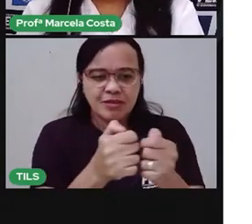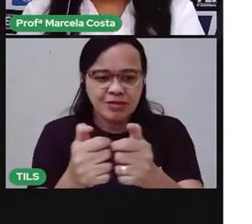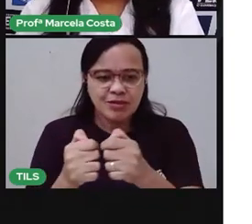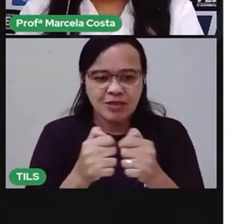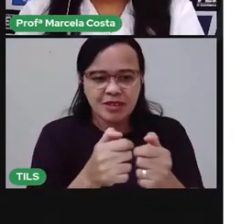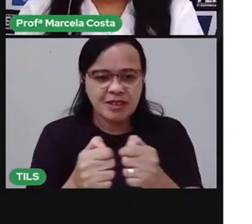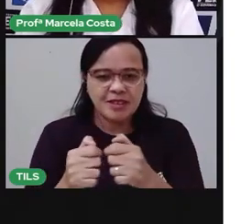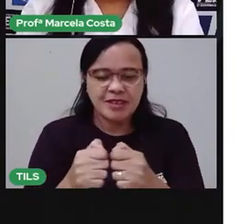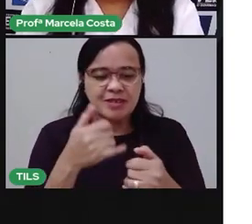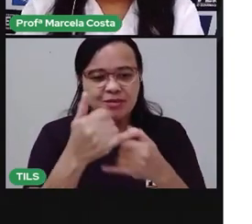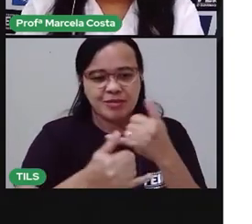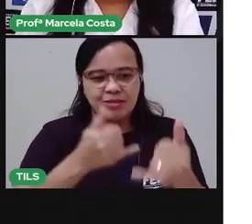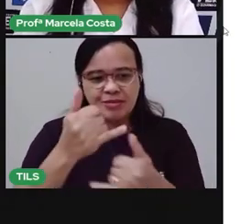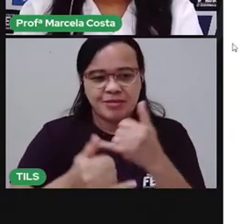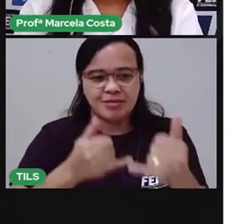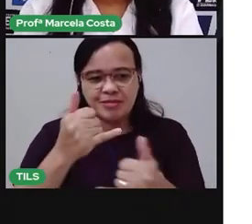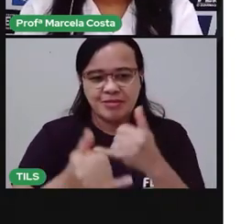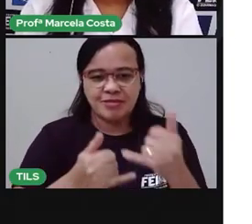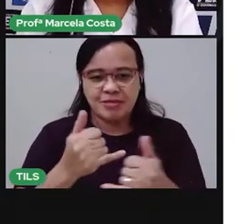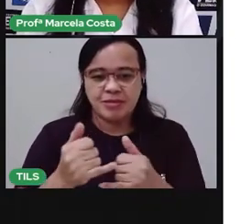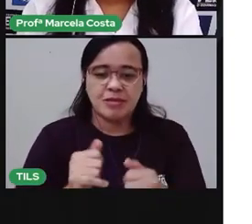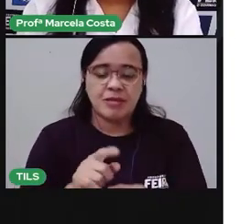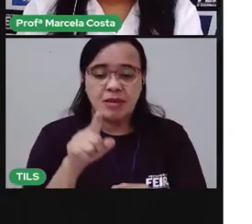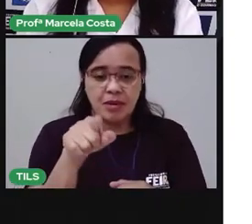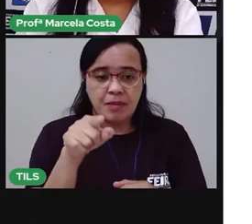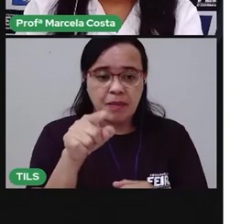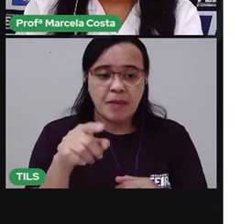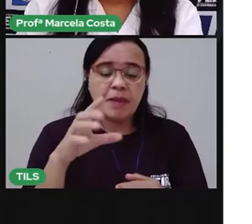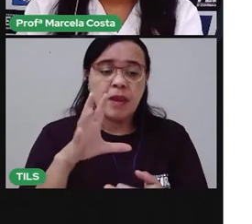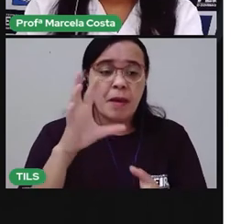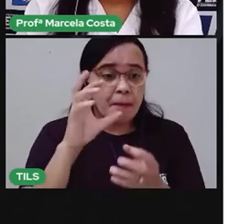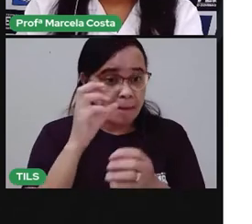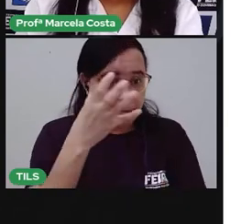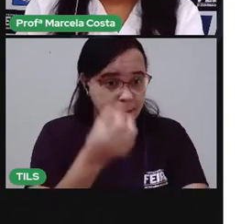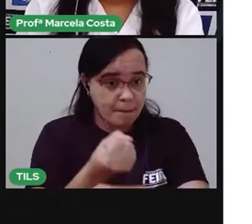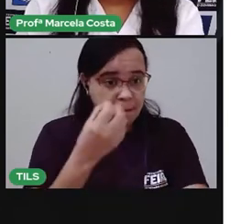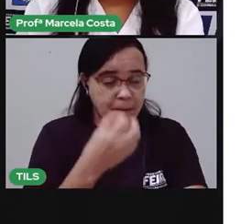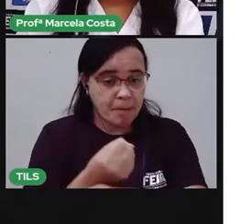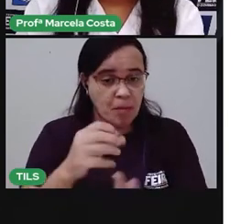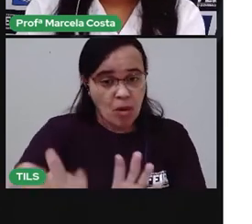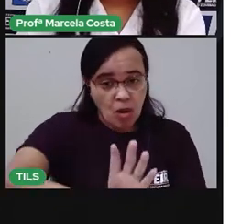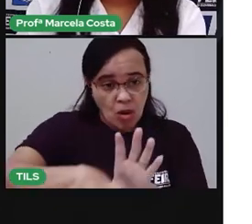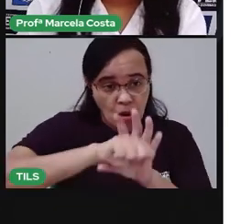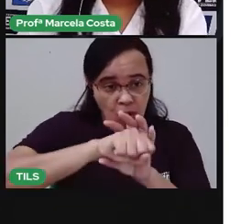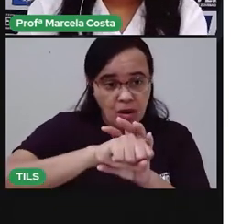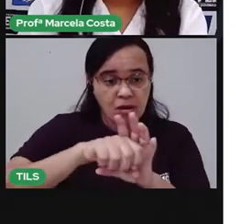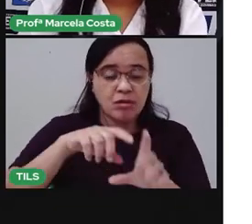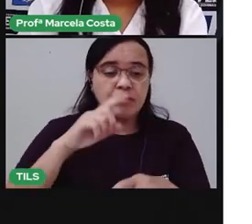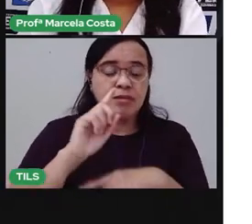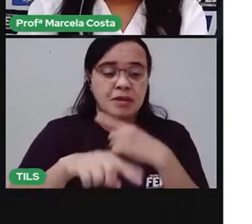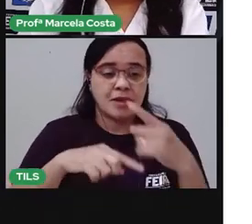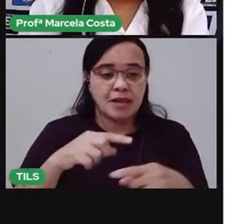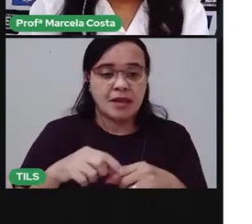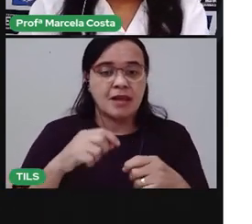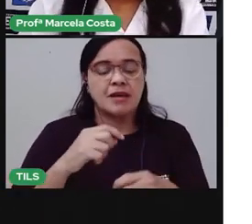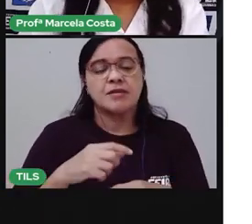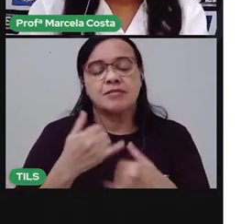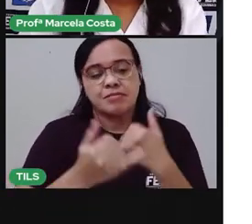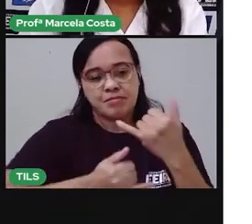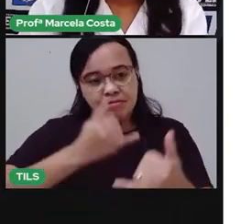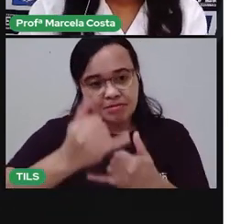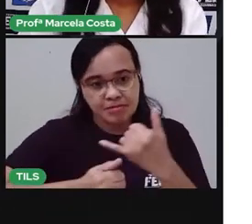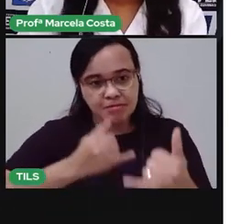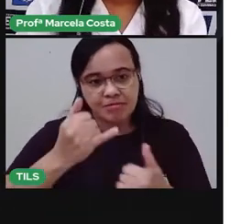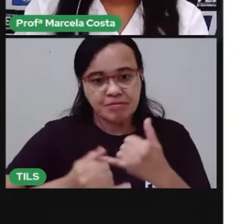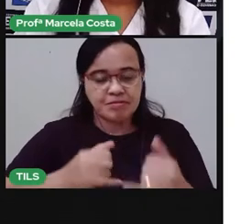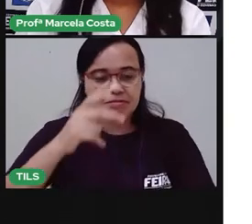Olha o link. Tá aqui no vídeo. Você pode copiar esse link. Porque ele não tá aí na sua tarefa. No seu